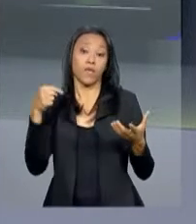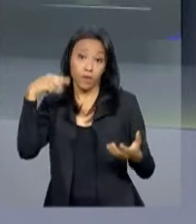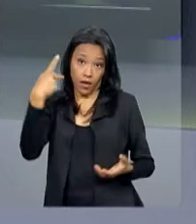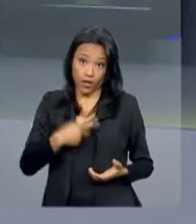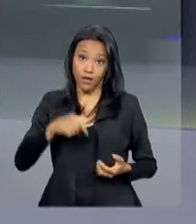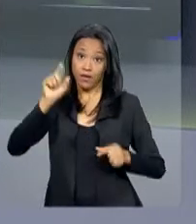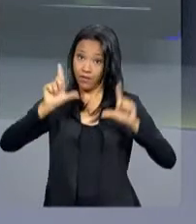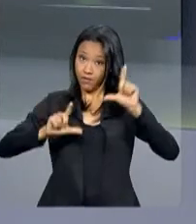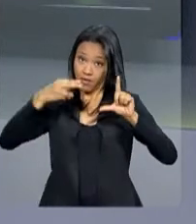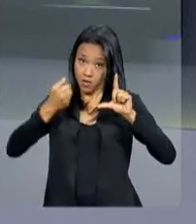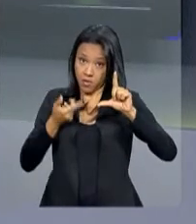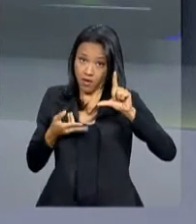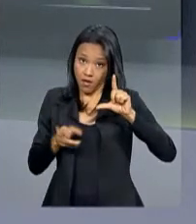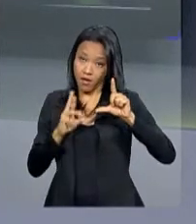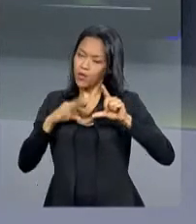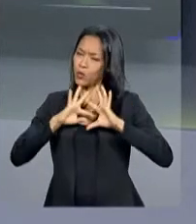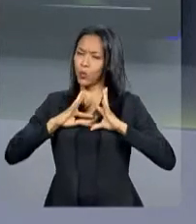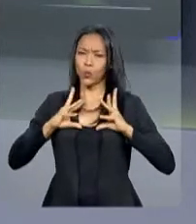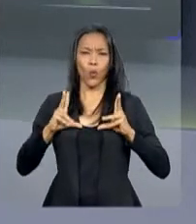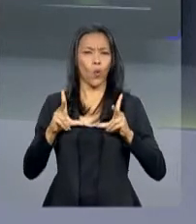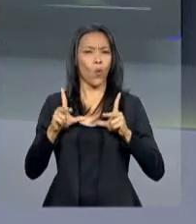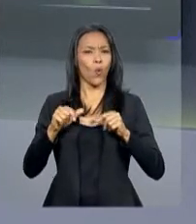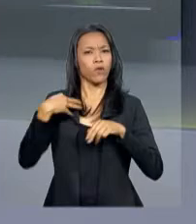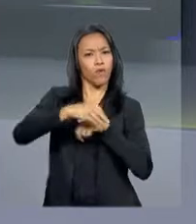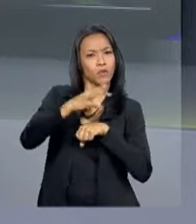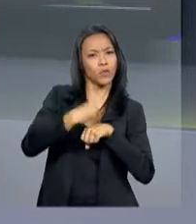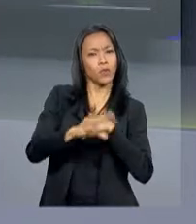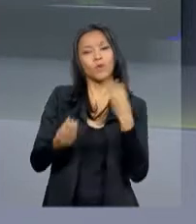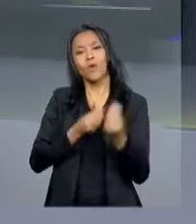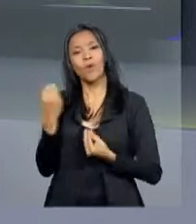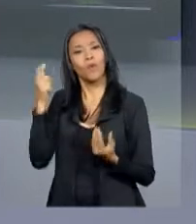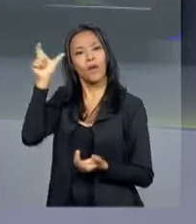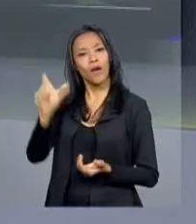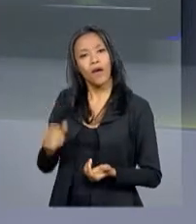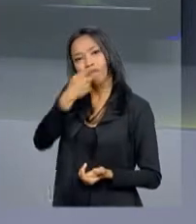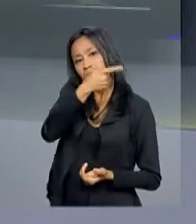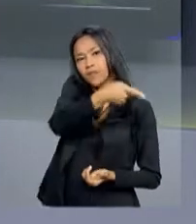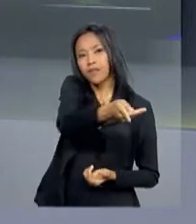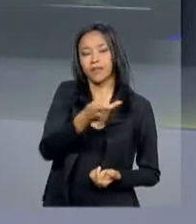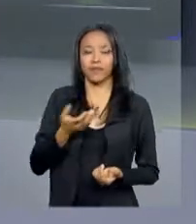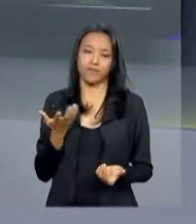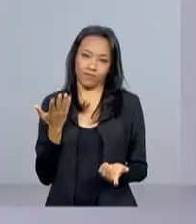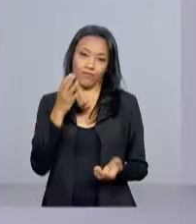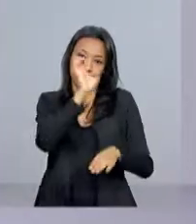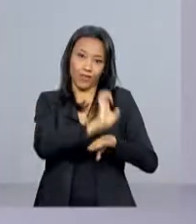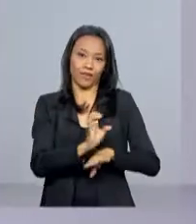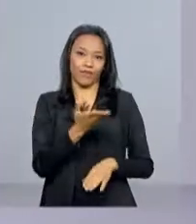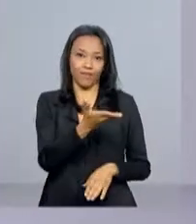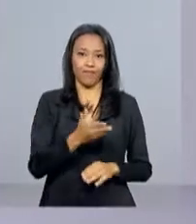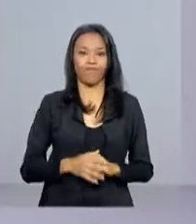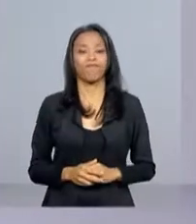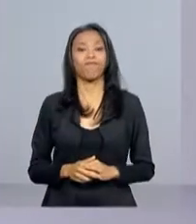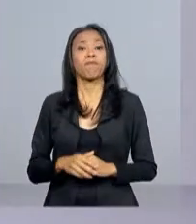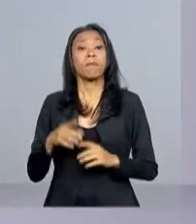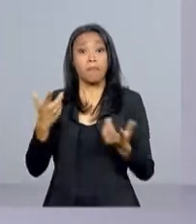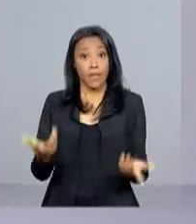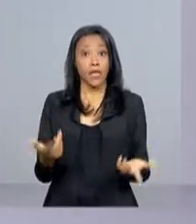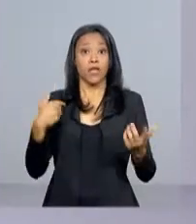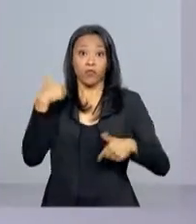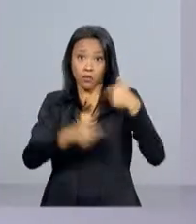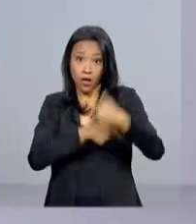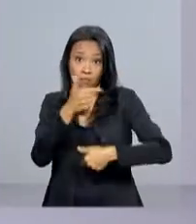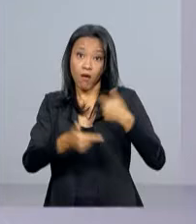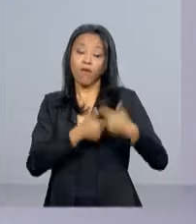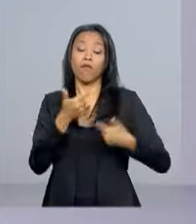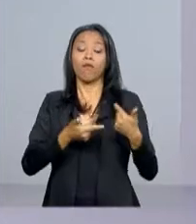NBR traz para você todas as informações sobre essa agenda do presidente Temer hoje no Rio de Janeiro. E as ações aplicadas